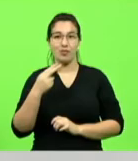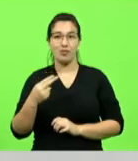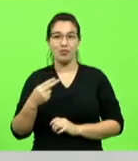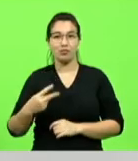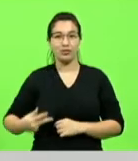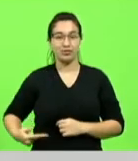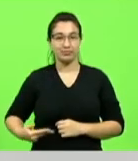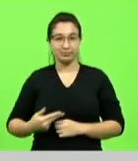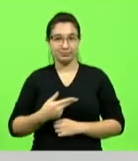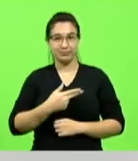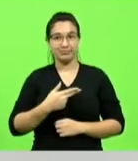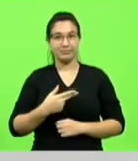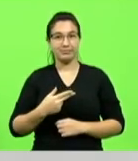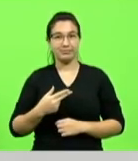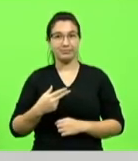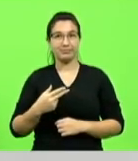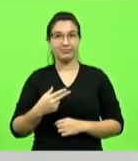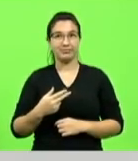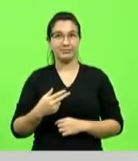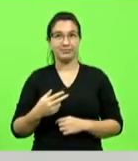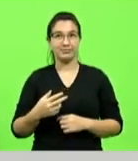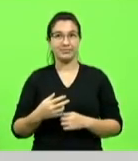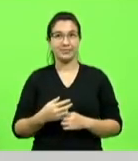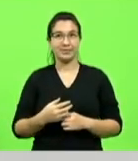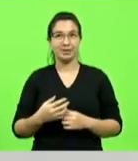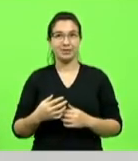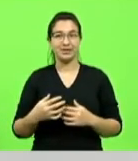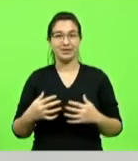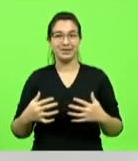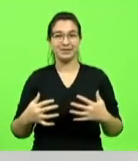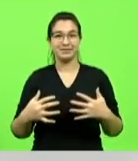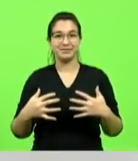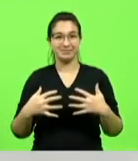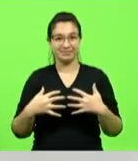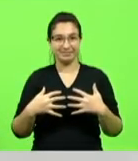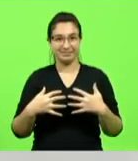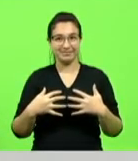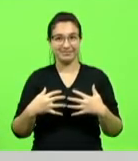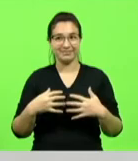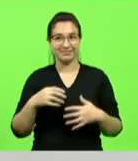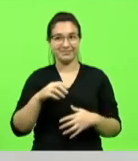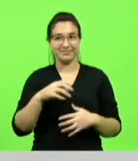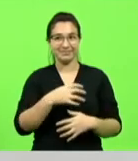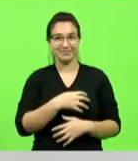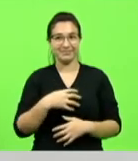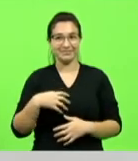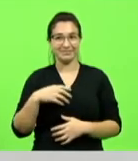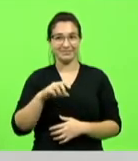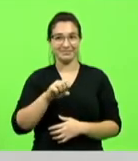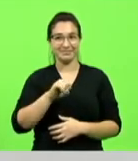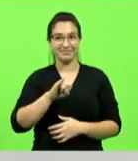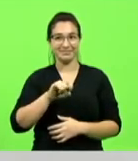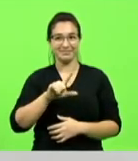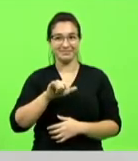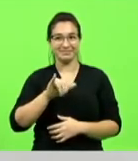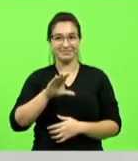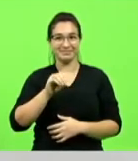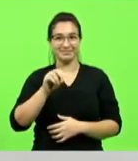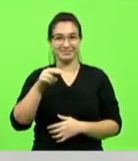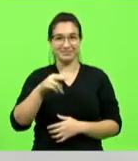colocando 300 ml em cada lado do Tite era para estar fazendo home office